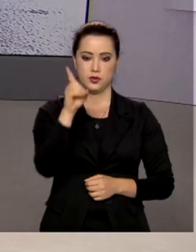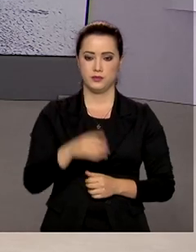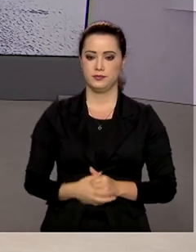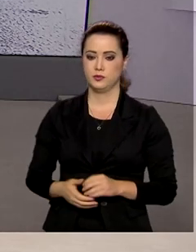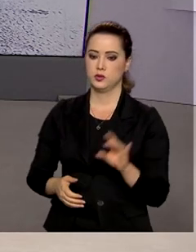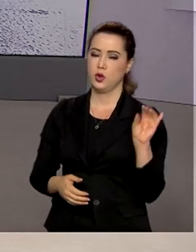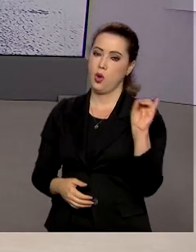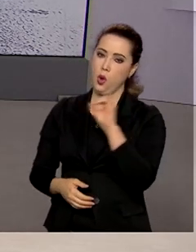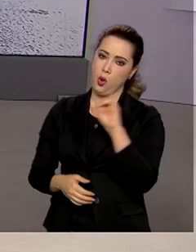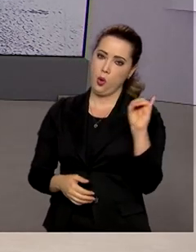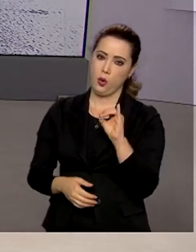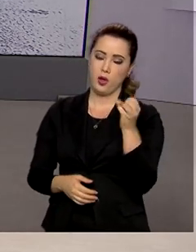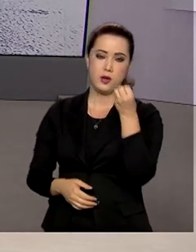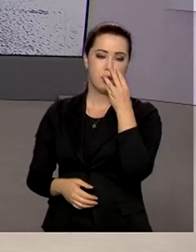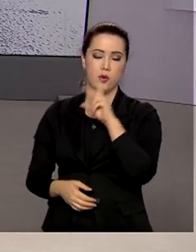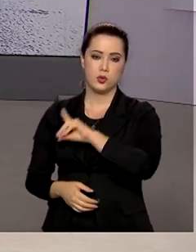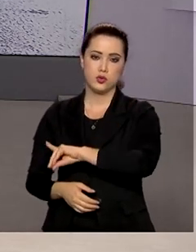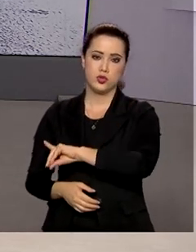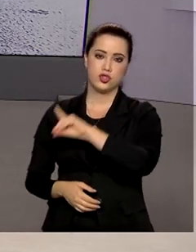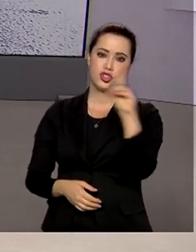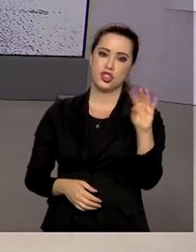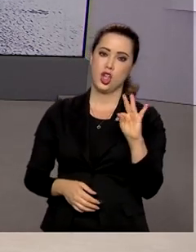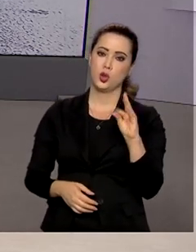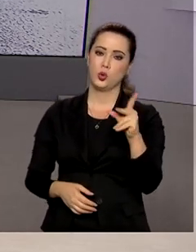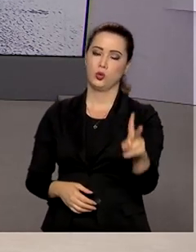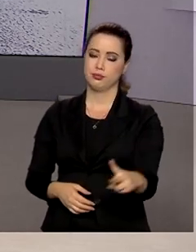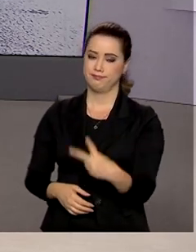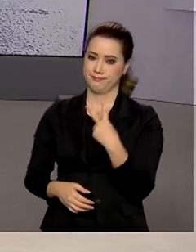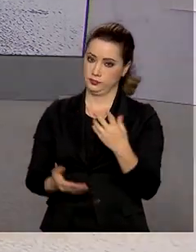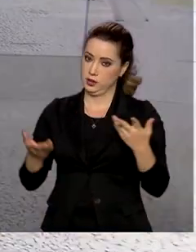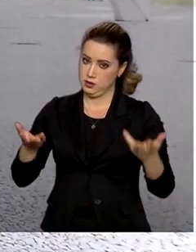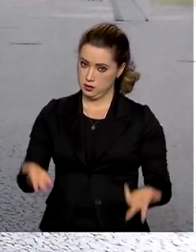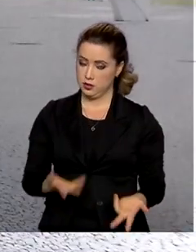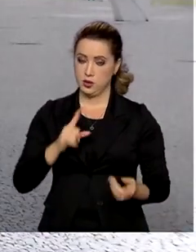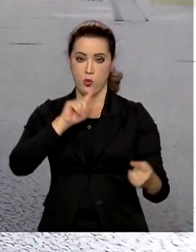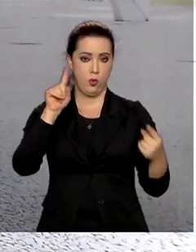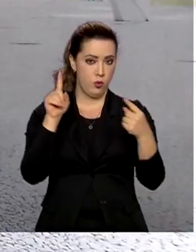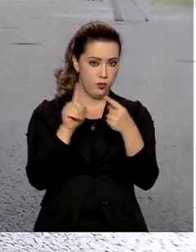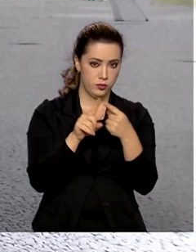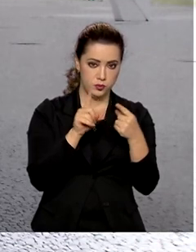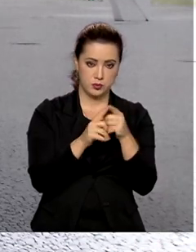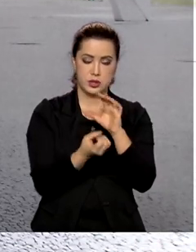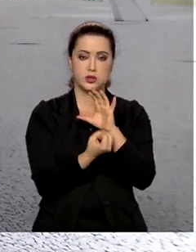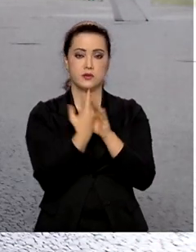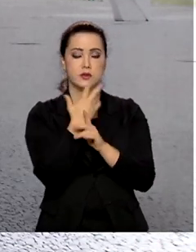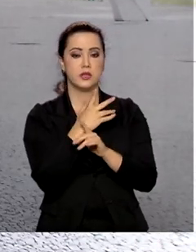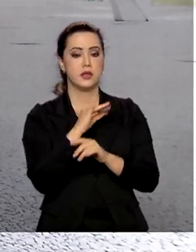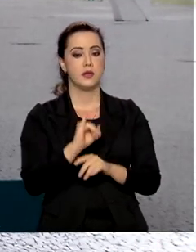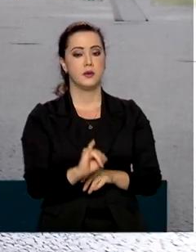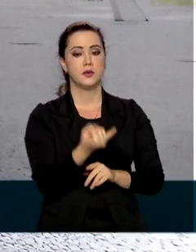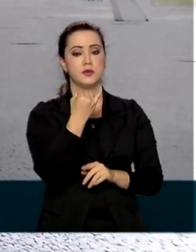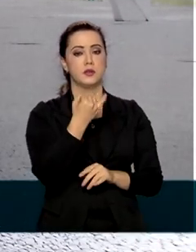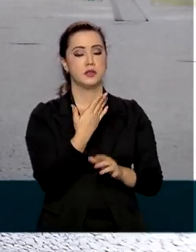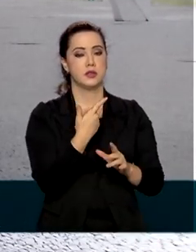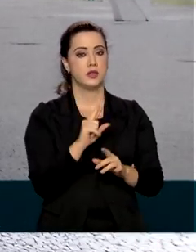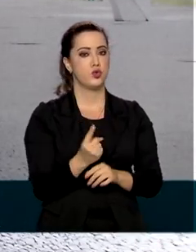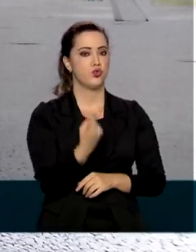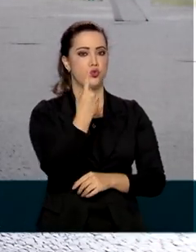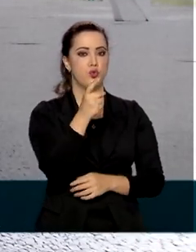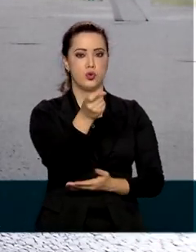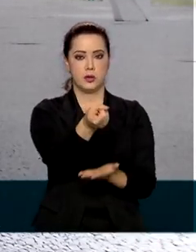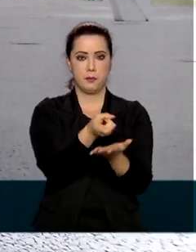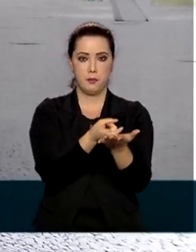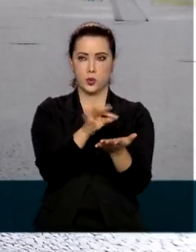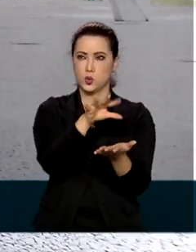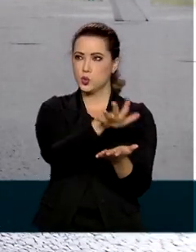Olá Renata, bom dia pra você, bom dia a todos. O objetivo aí da medida é estabelecer uma alíquota única em